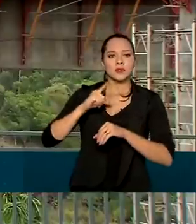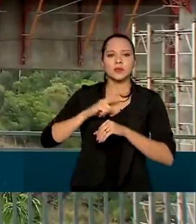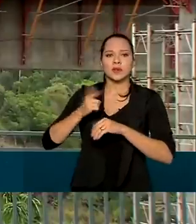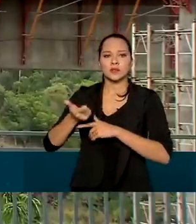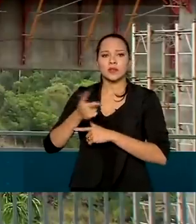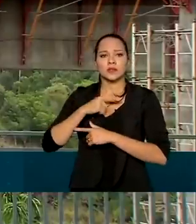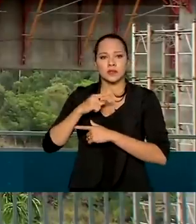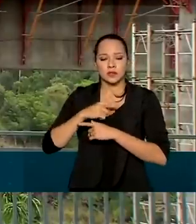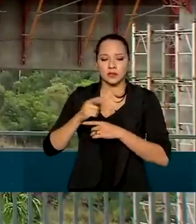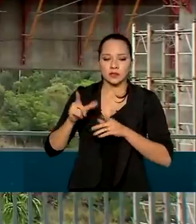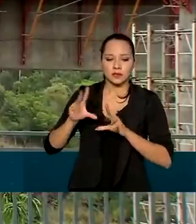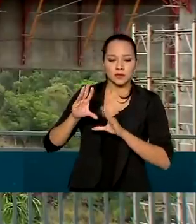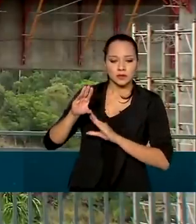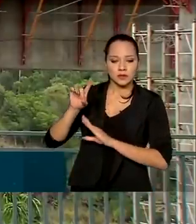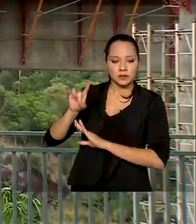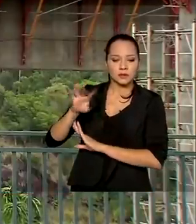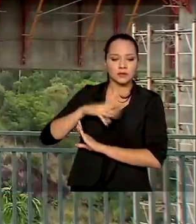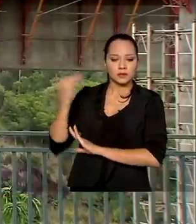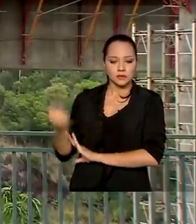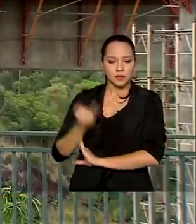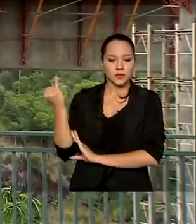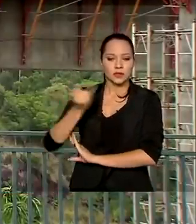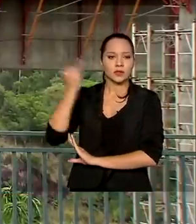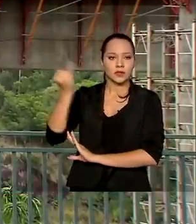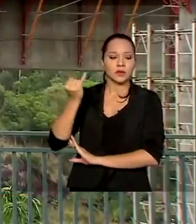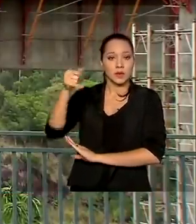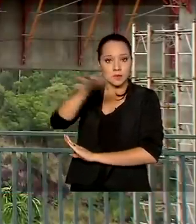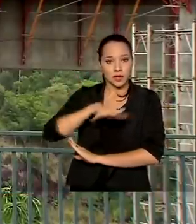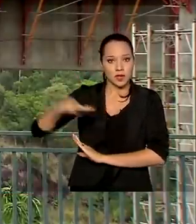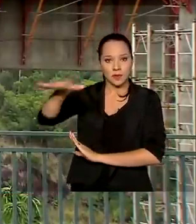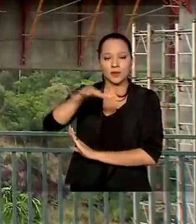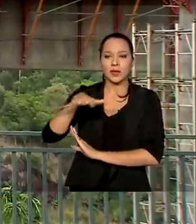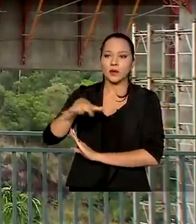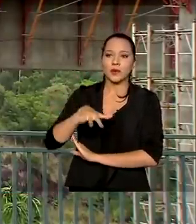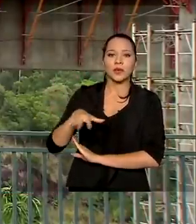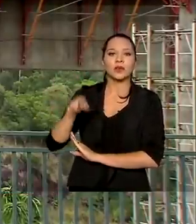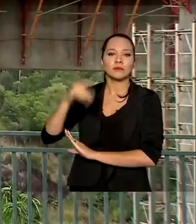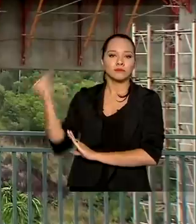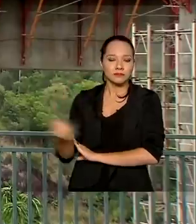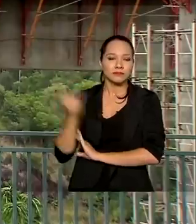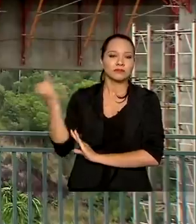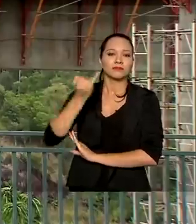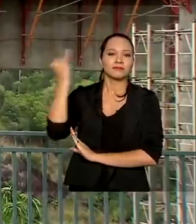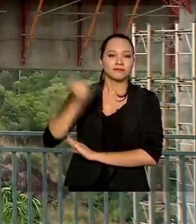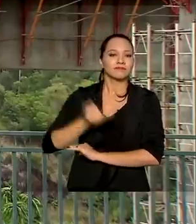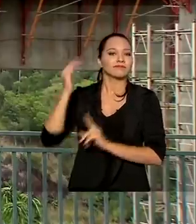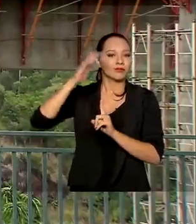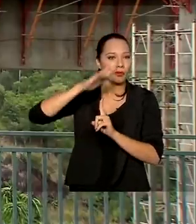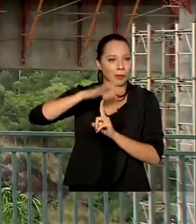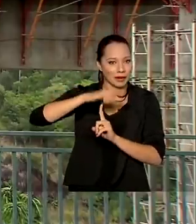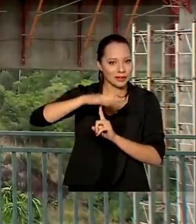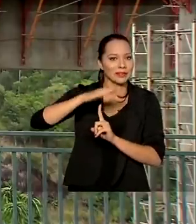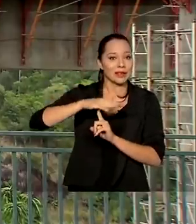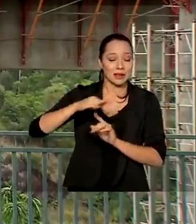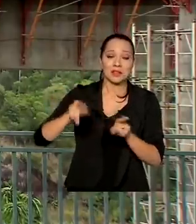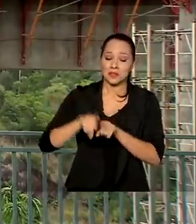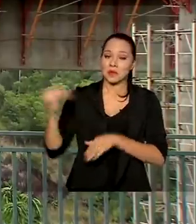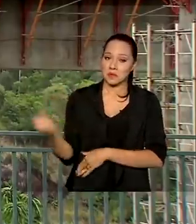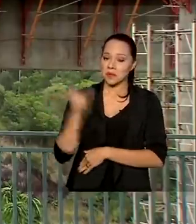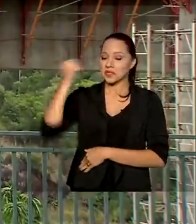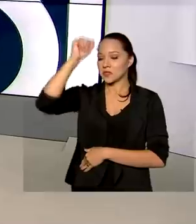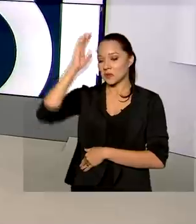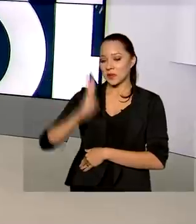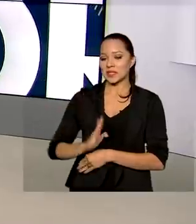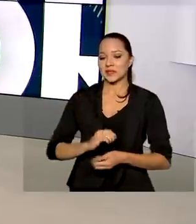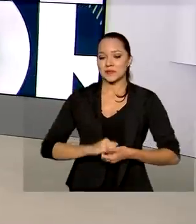É um ganha-ganha importantíssimo para essa região da tribo fronteira, importantíssimo para o Paraná, para o Oeste, importantíssimo para o